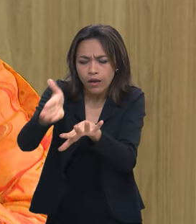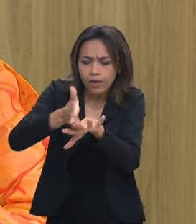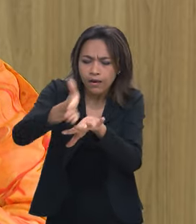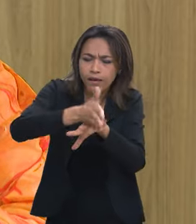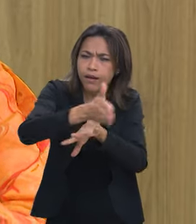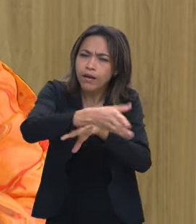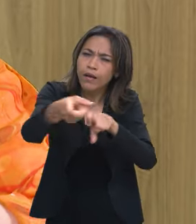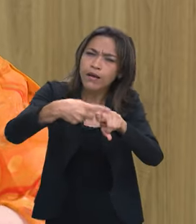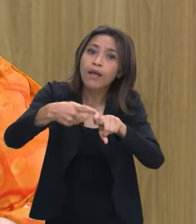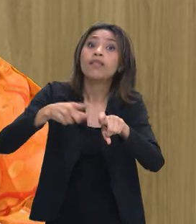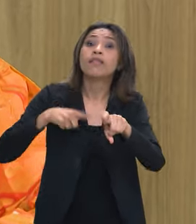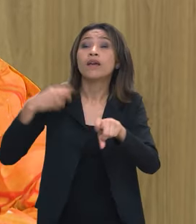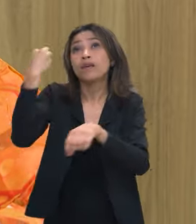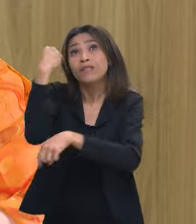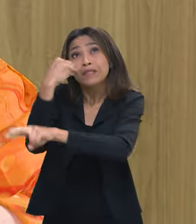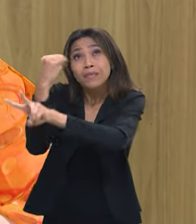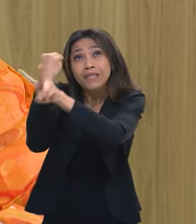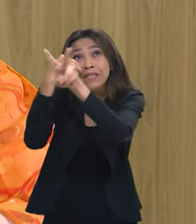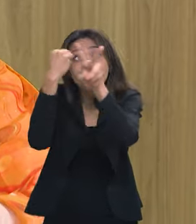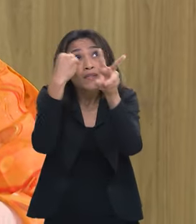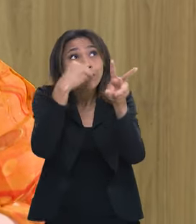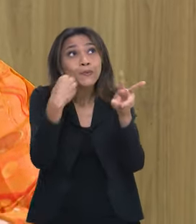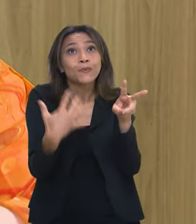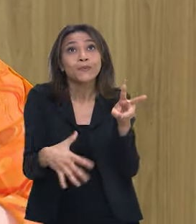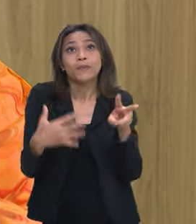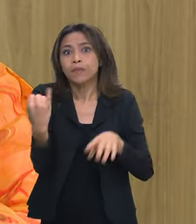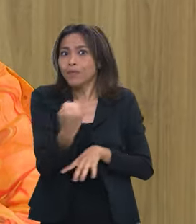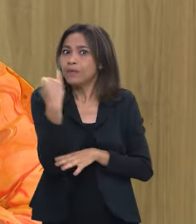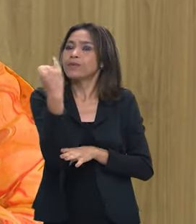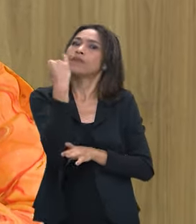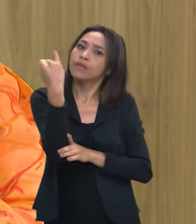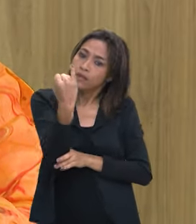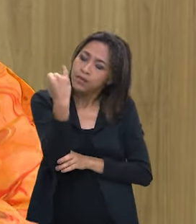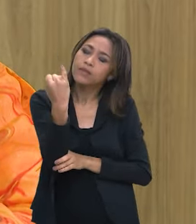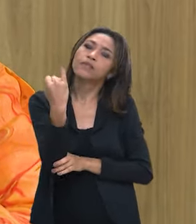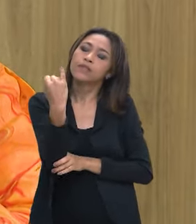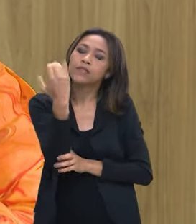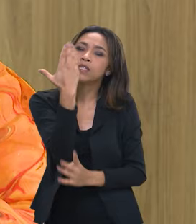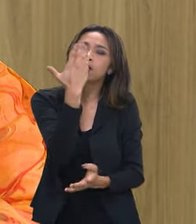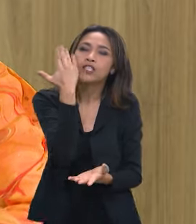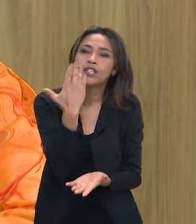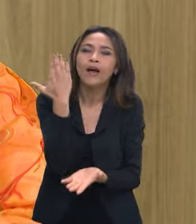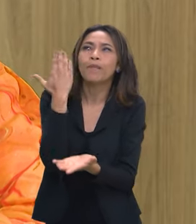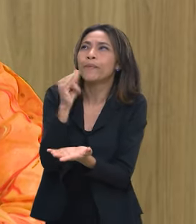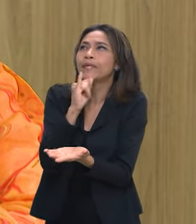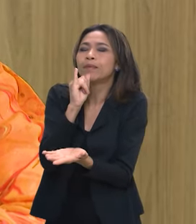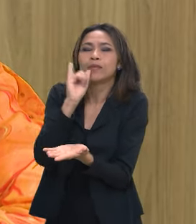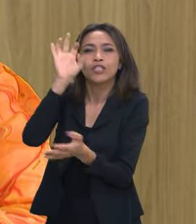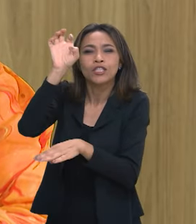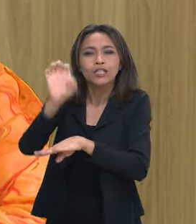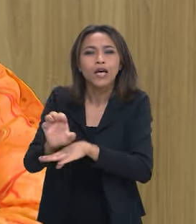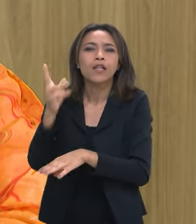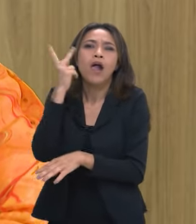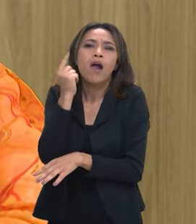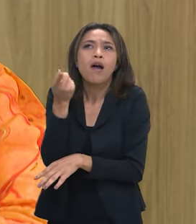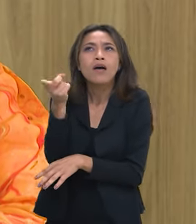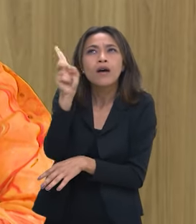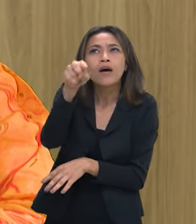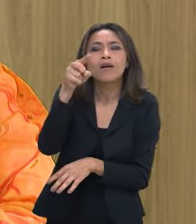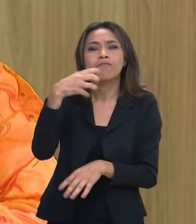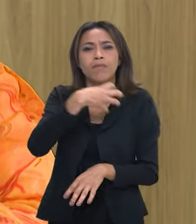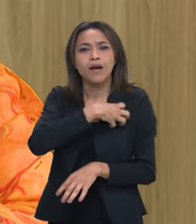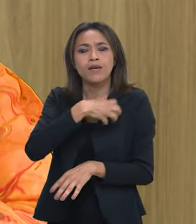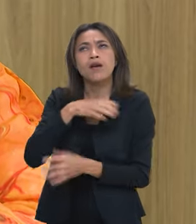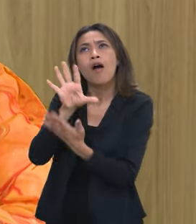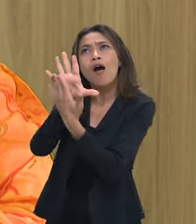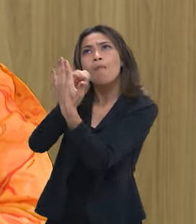que houve experiências prévias muito importantes iniciando com os estados do Ceará Bahia